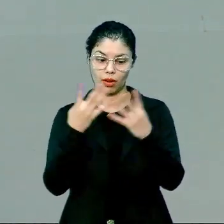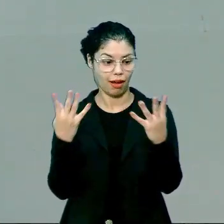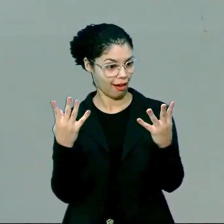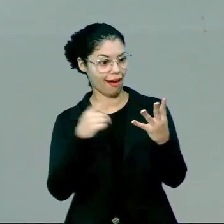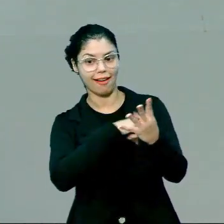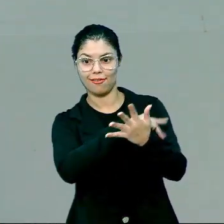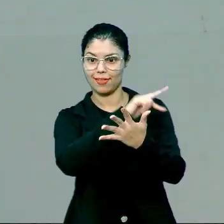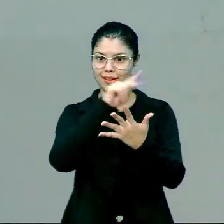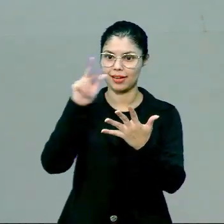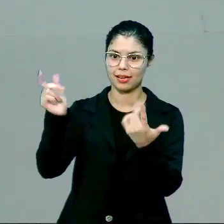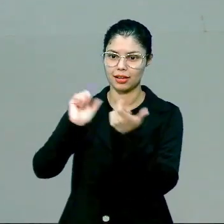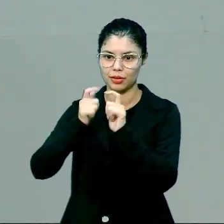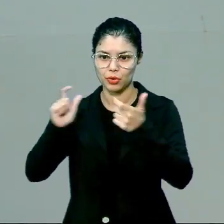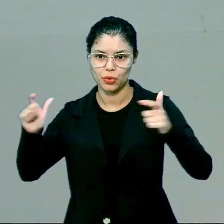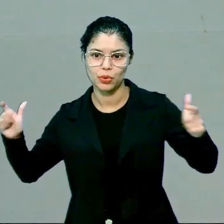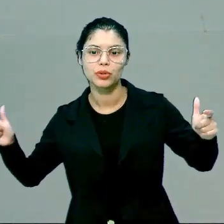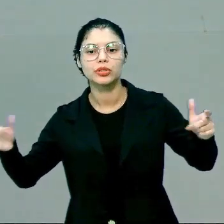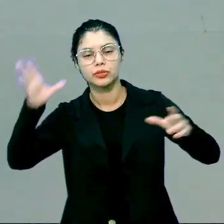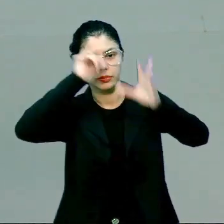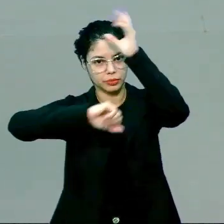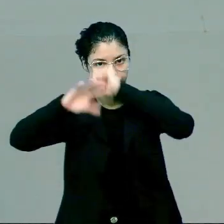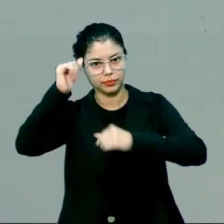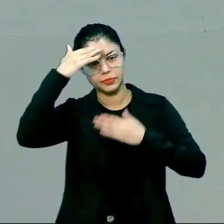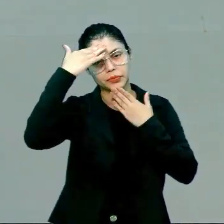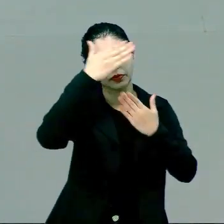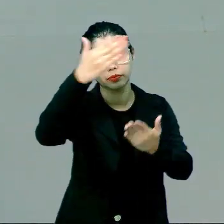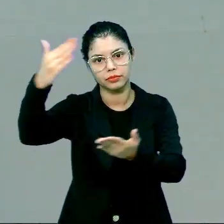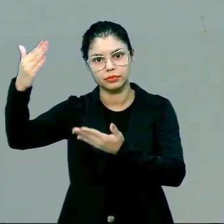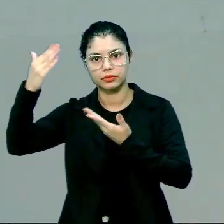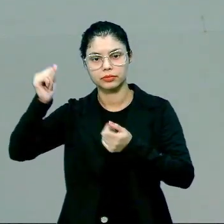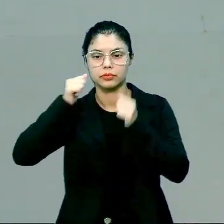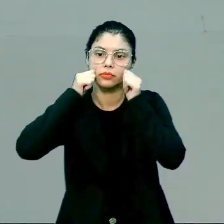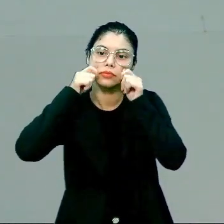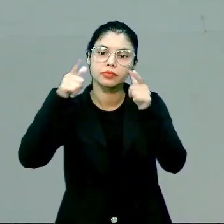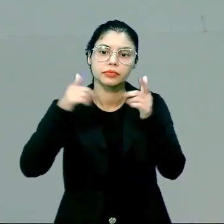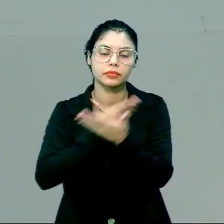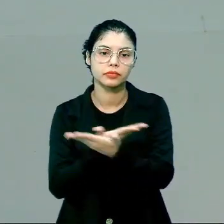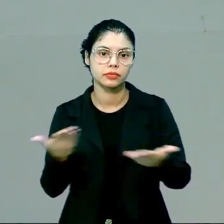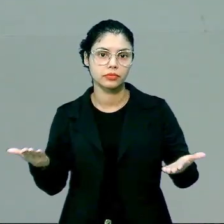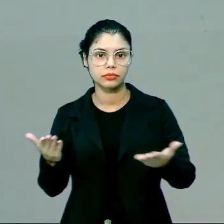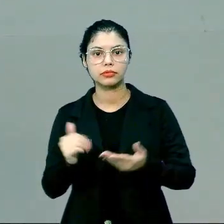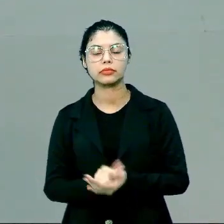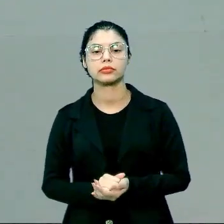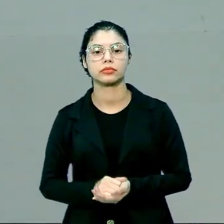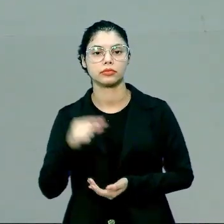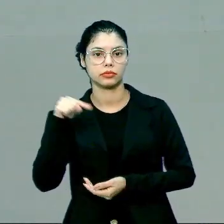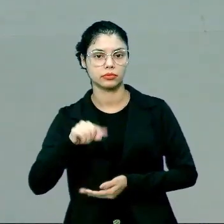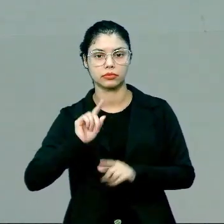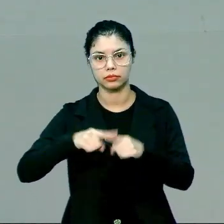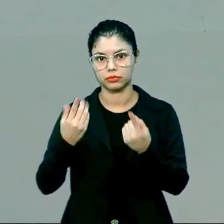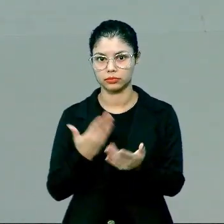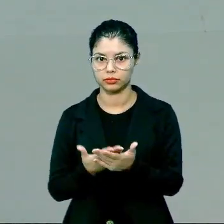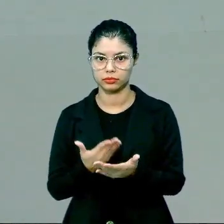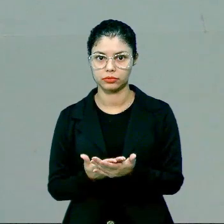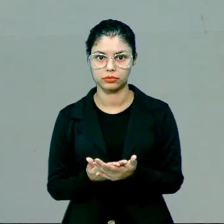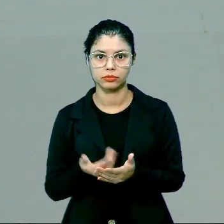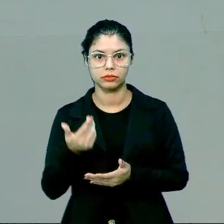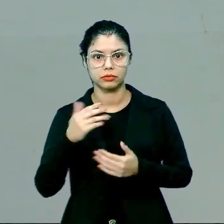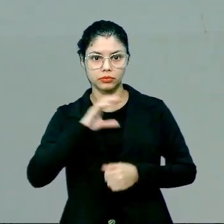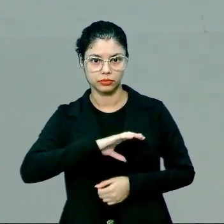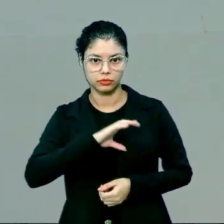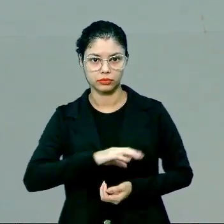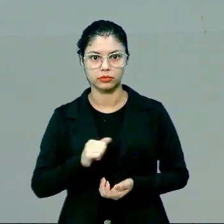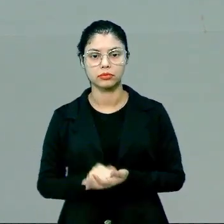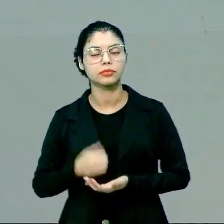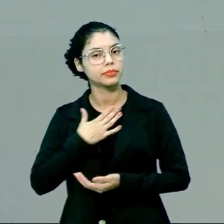possibilidades seja ampliado. E aí, muito obrigada pela atenção de todos vocês, essa foi mais uma aula de língua portuguesa,